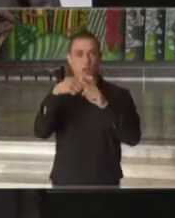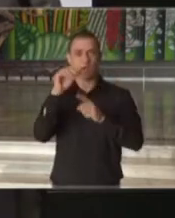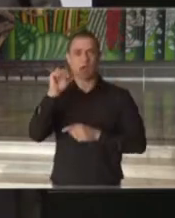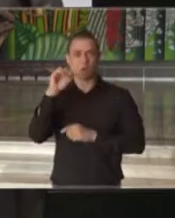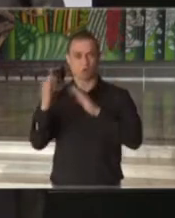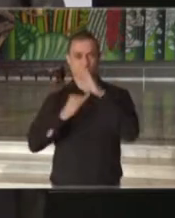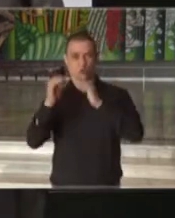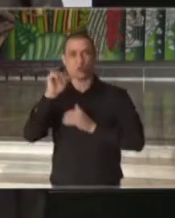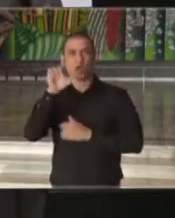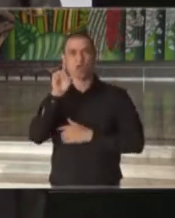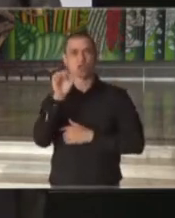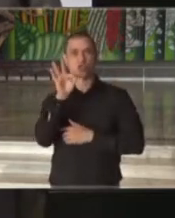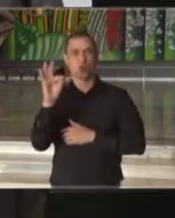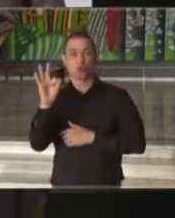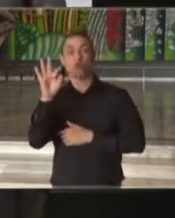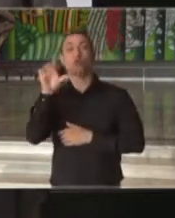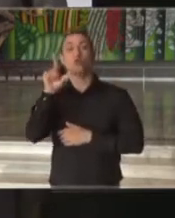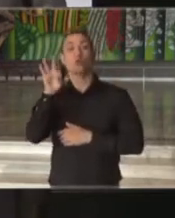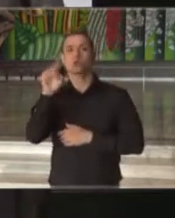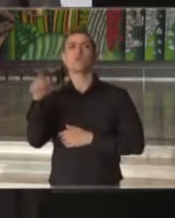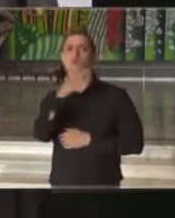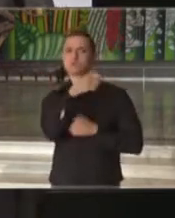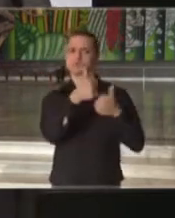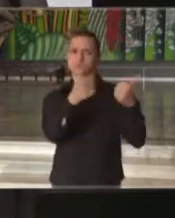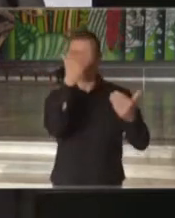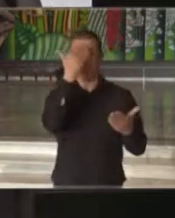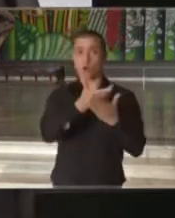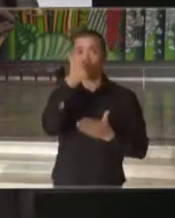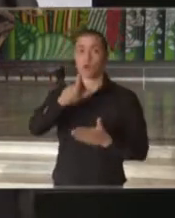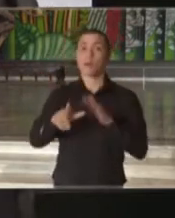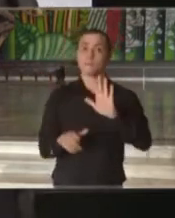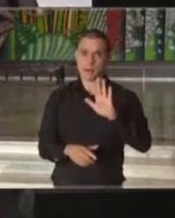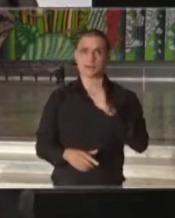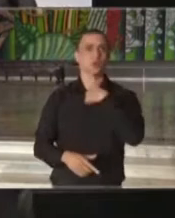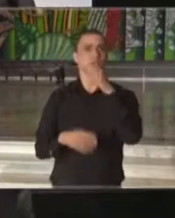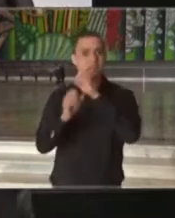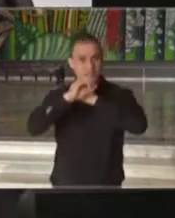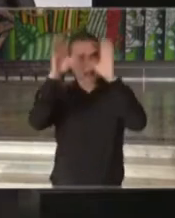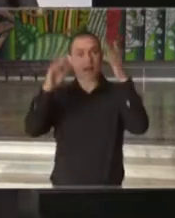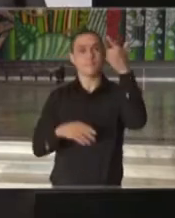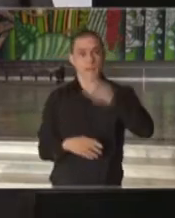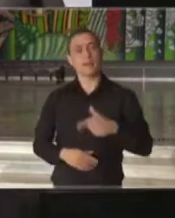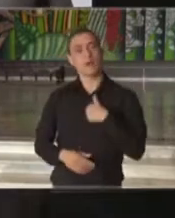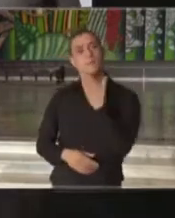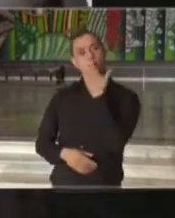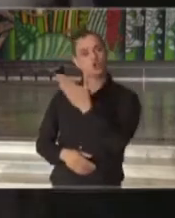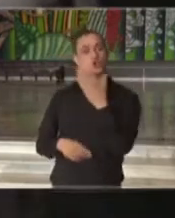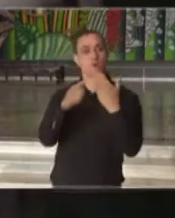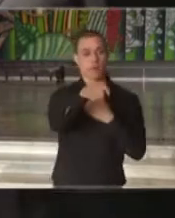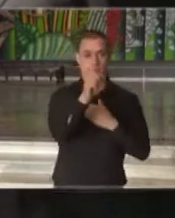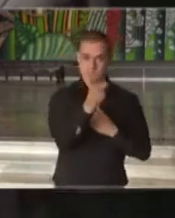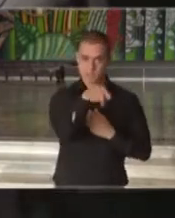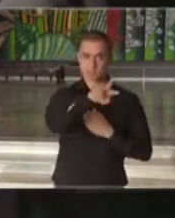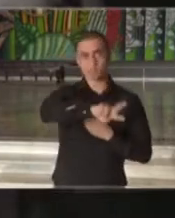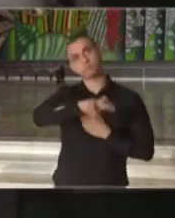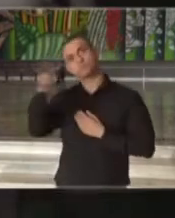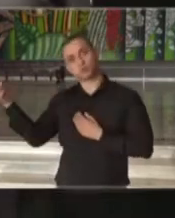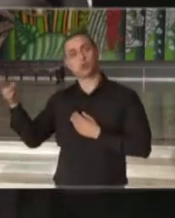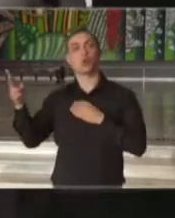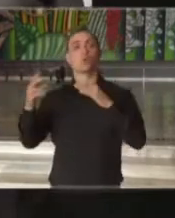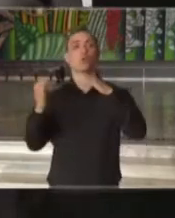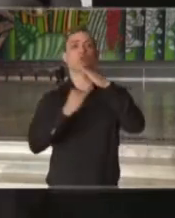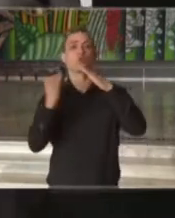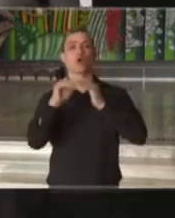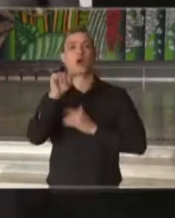de estabelecer contraprova. Mas por excesso de transparência, eu solicitei o envio da amostra ao Instituto